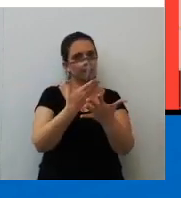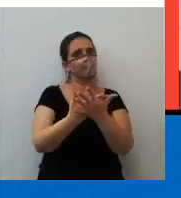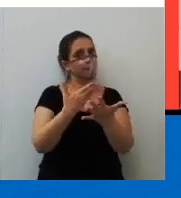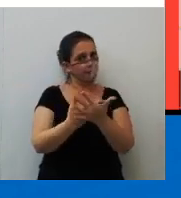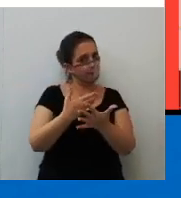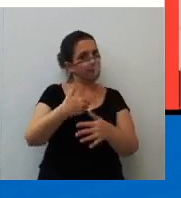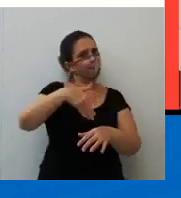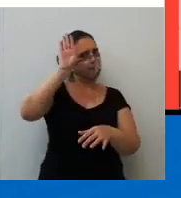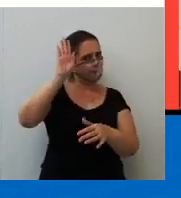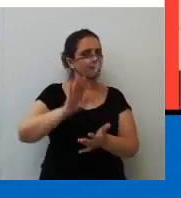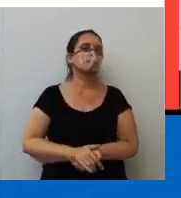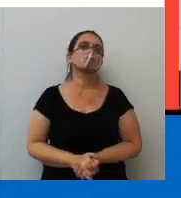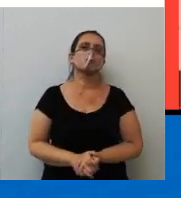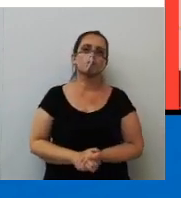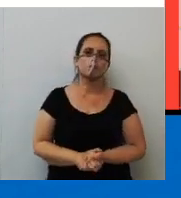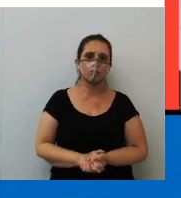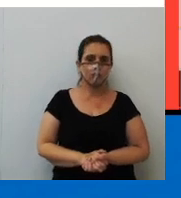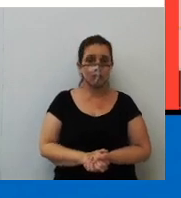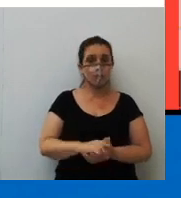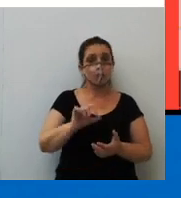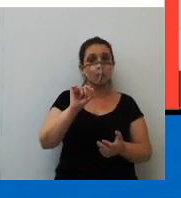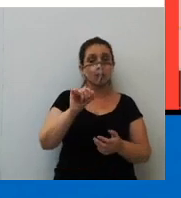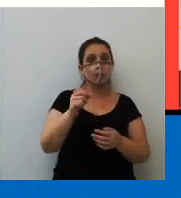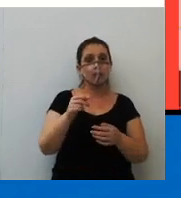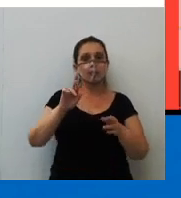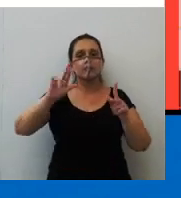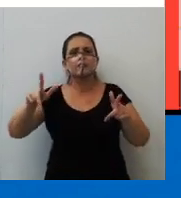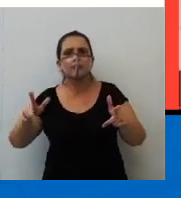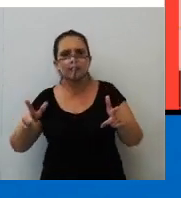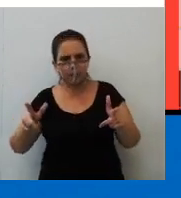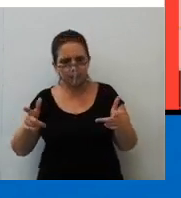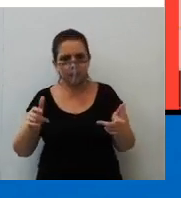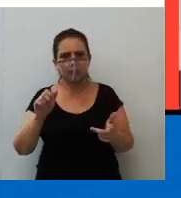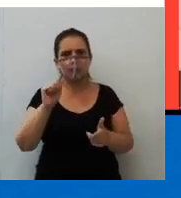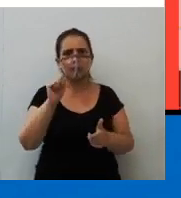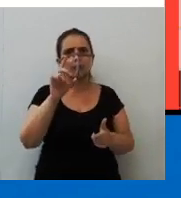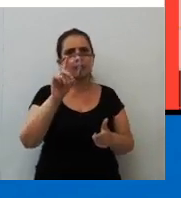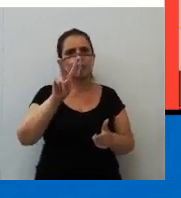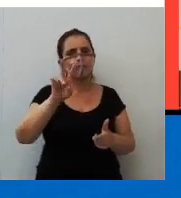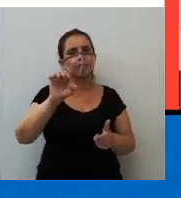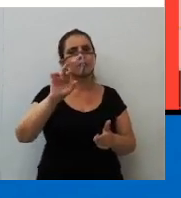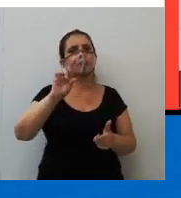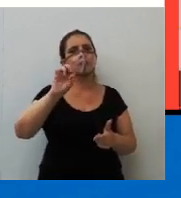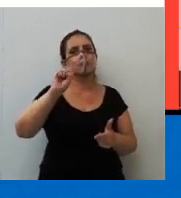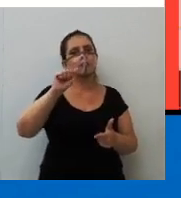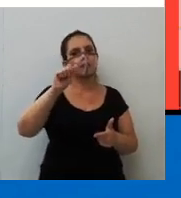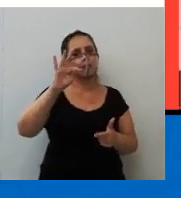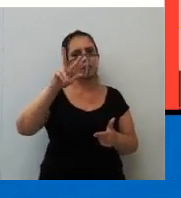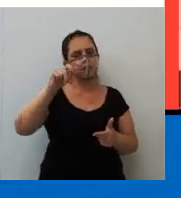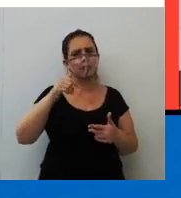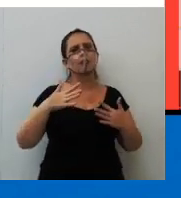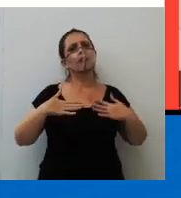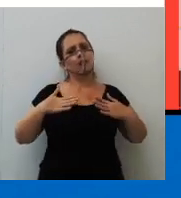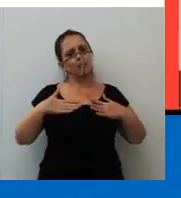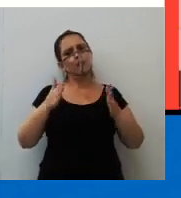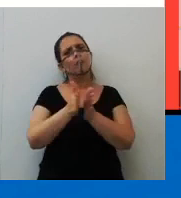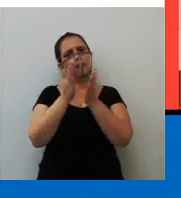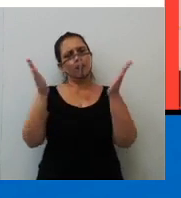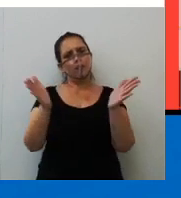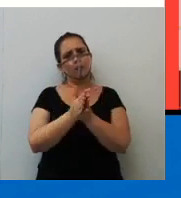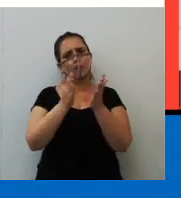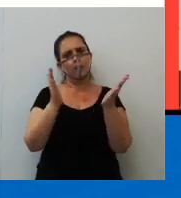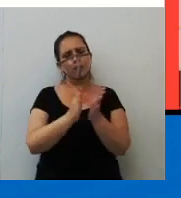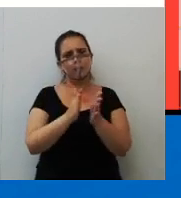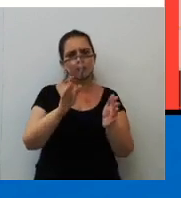deve estudar mais. Tá? Ideia de oposição, né? Adversativa. Eu sou pobre, ao passo